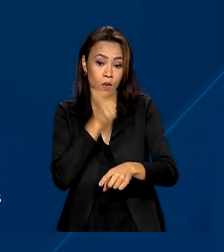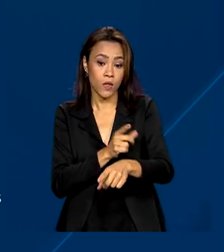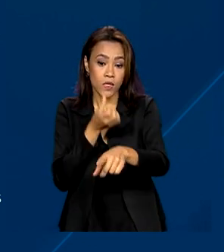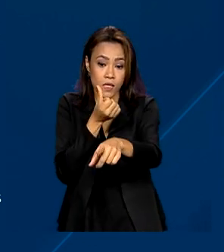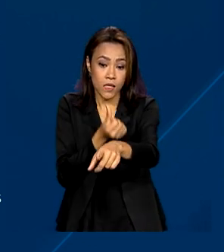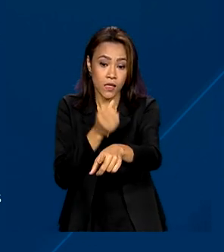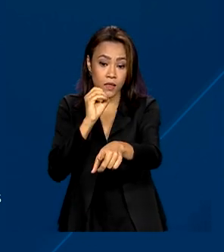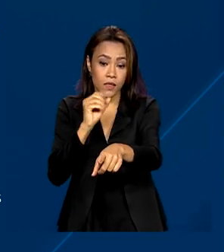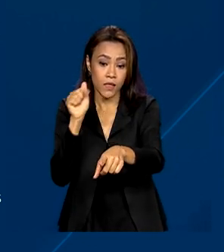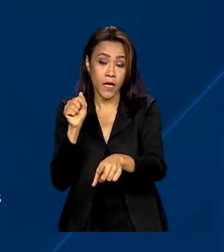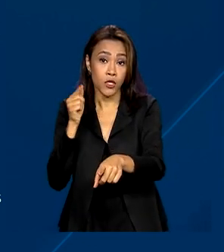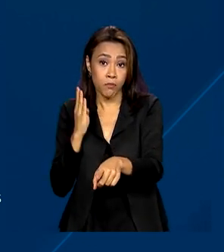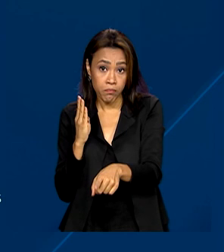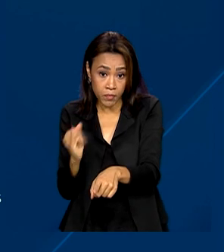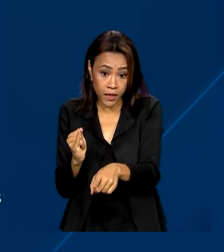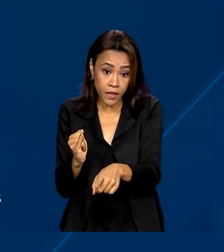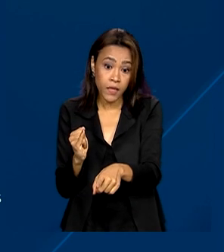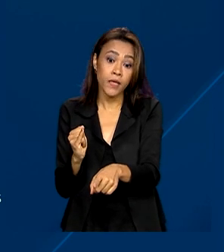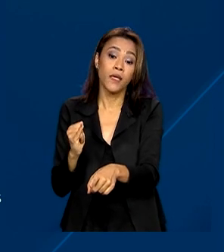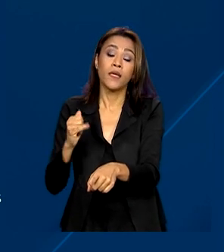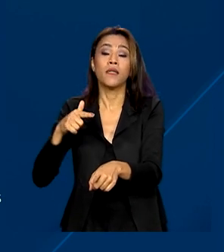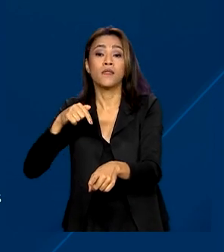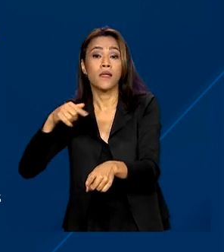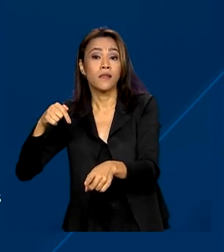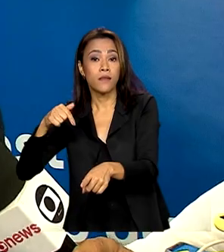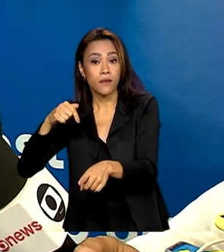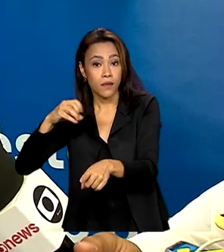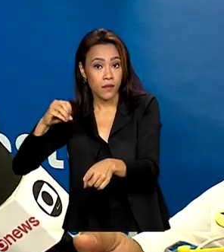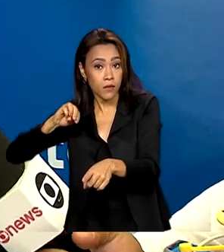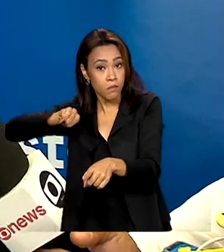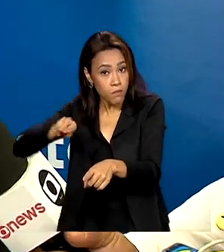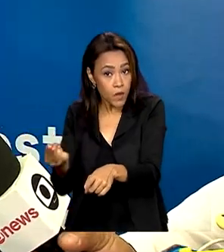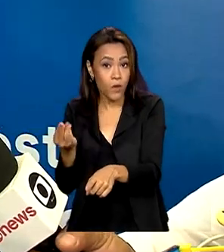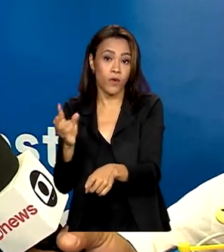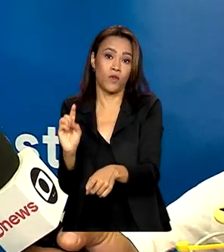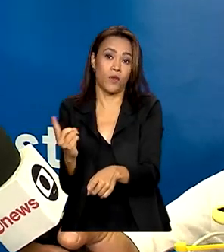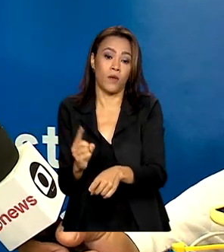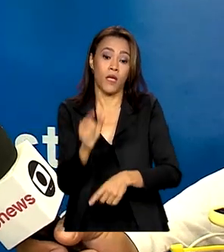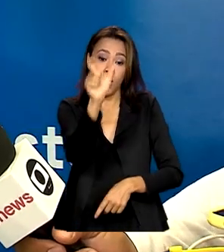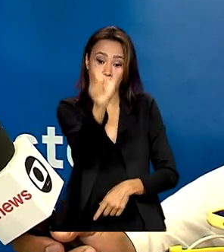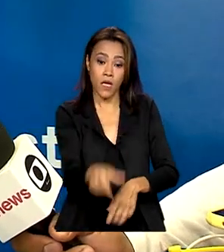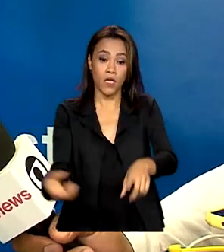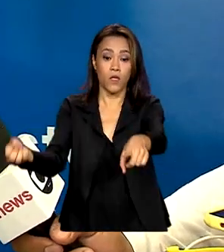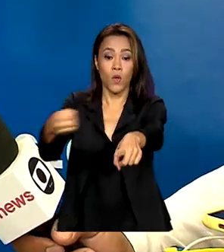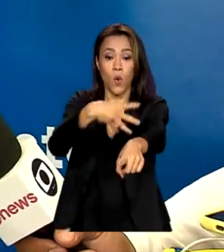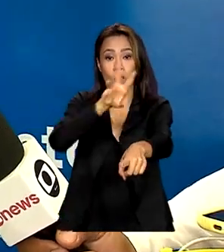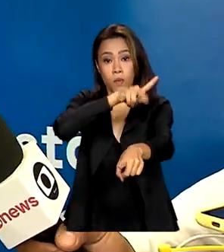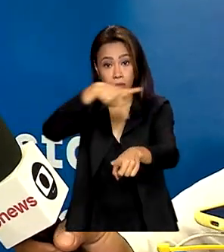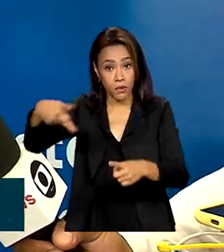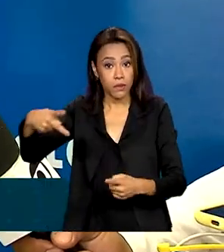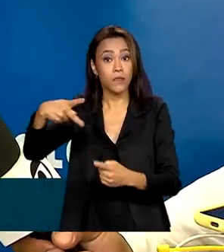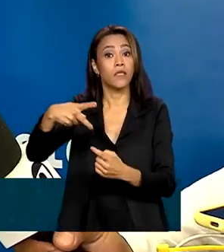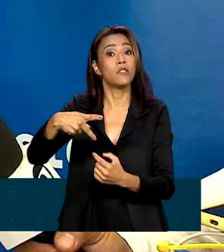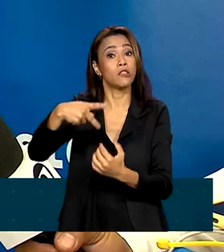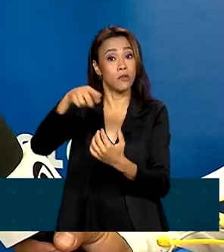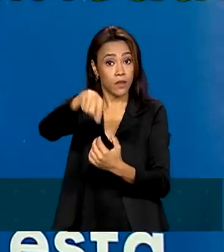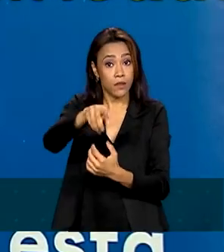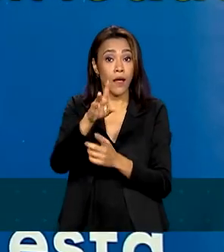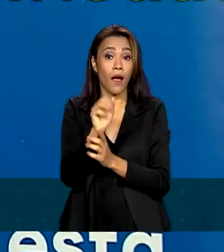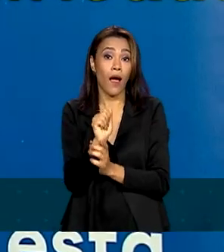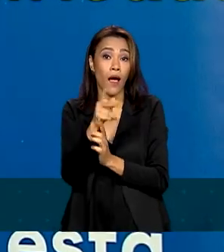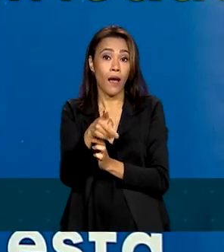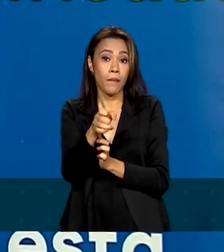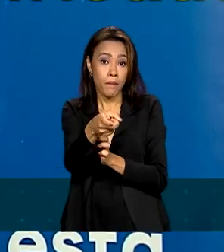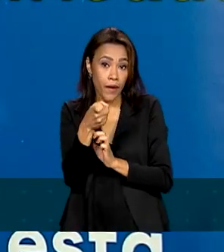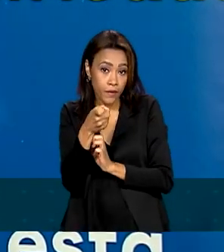bilhões e 700 milhões de dólares. Para o novo presidente da Apex, é necessário crescer mais e com